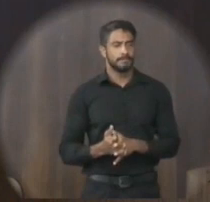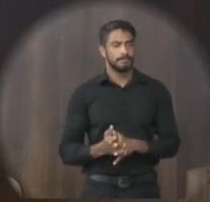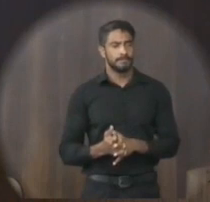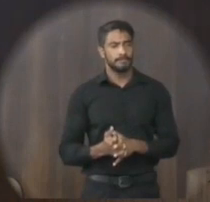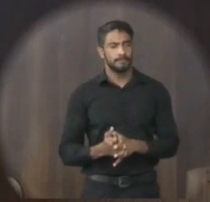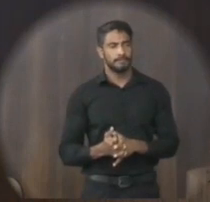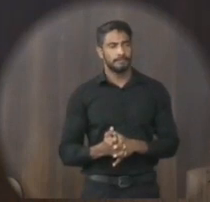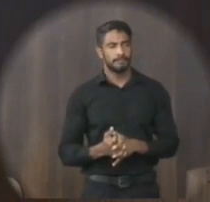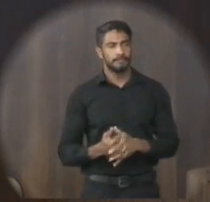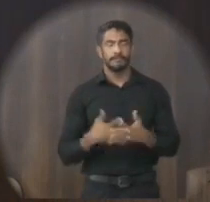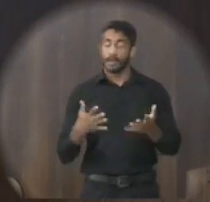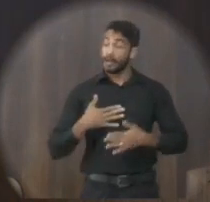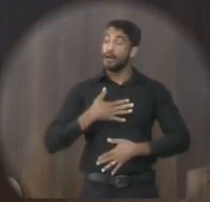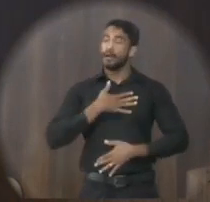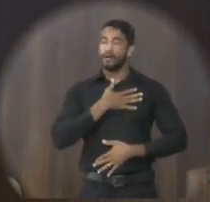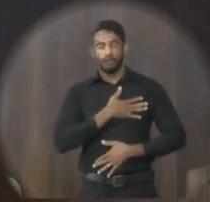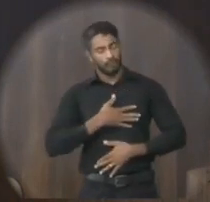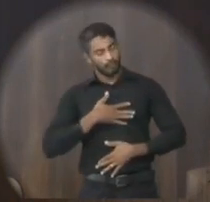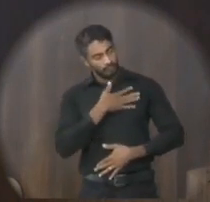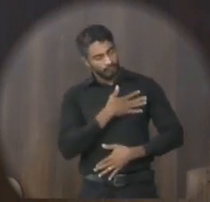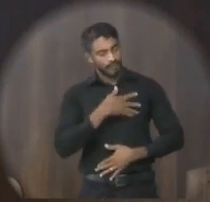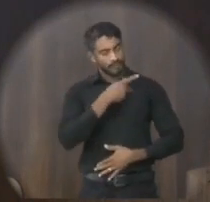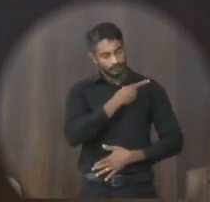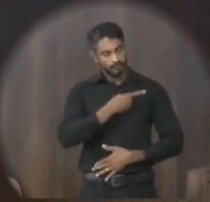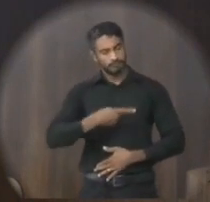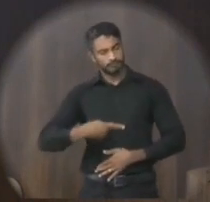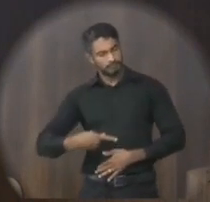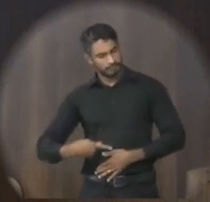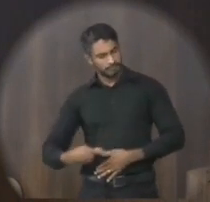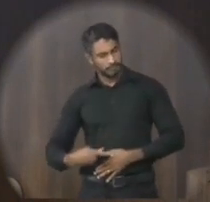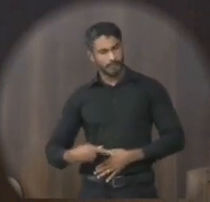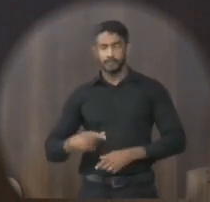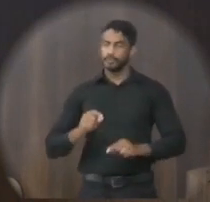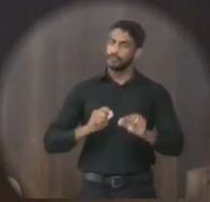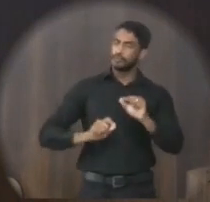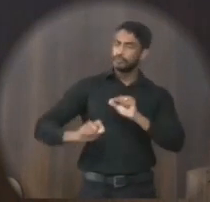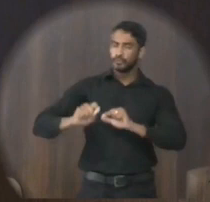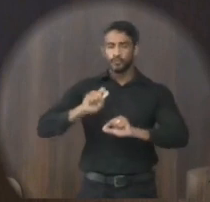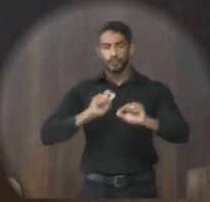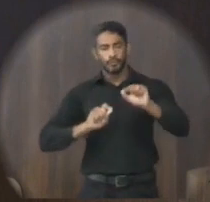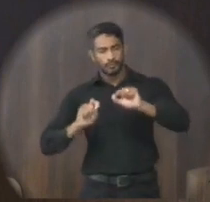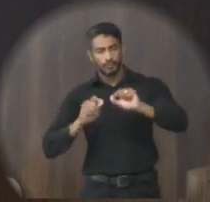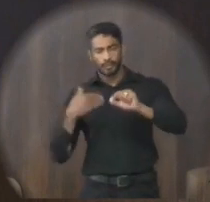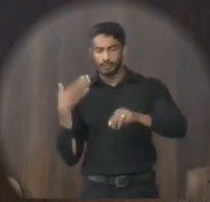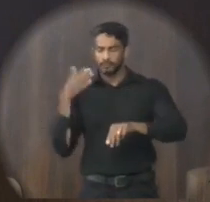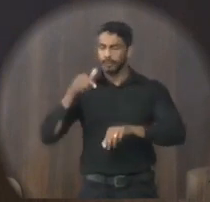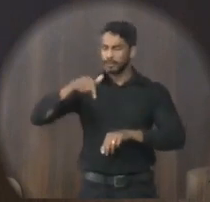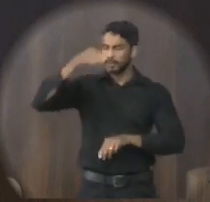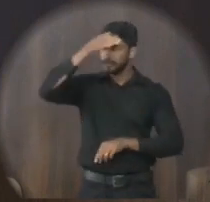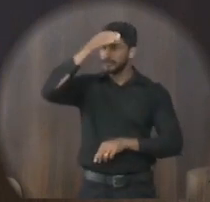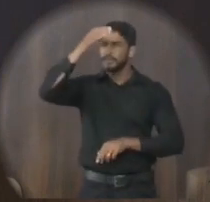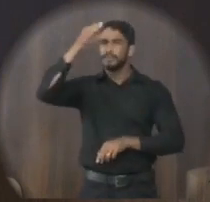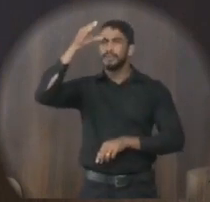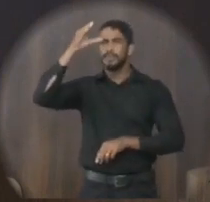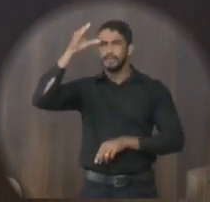É com muito prazer, senhor presidente, que venho a esta casa